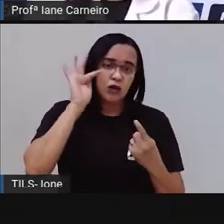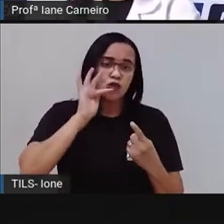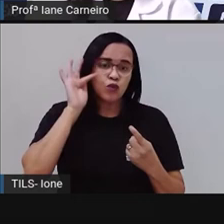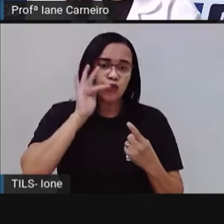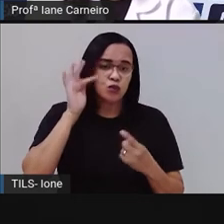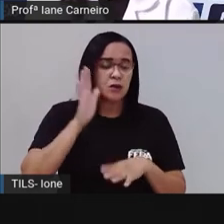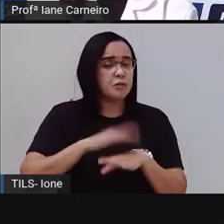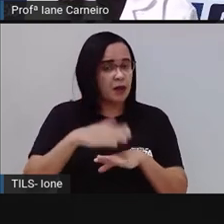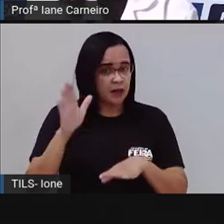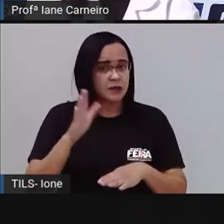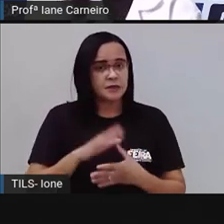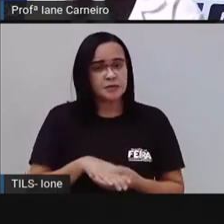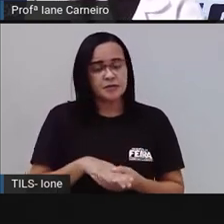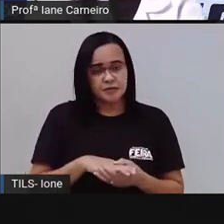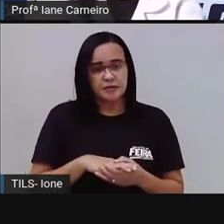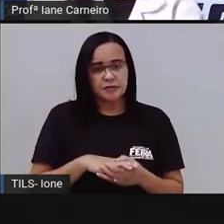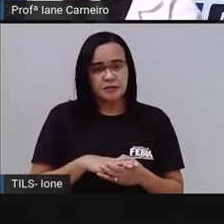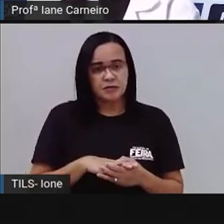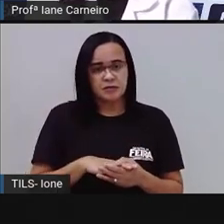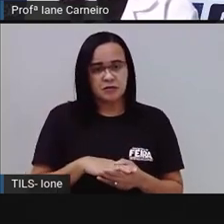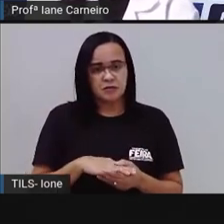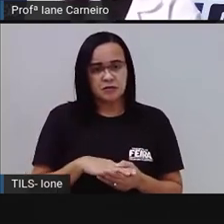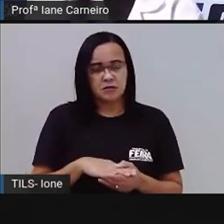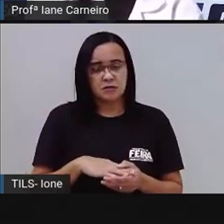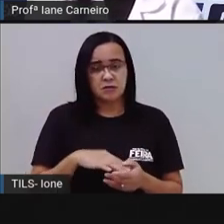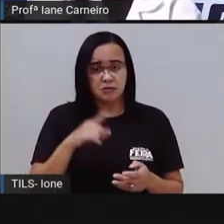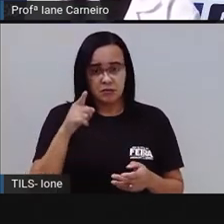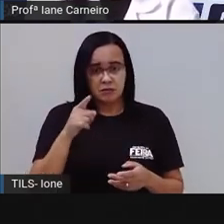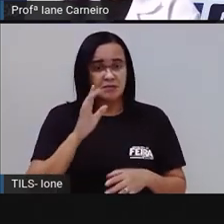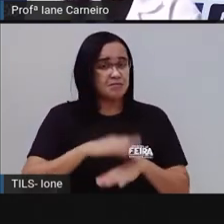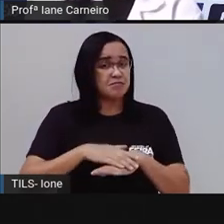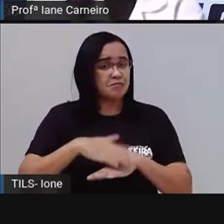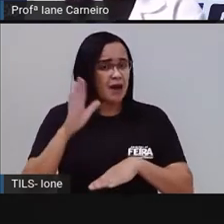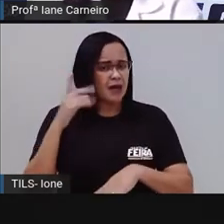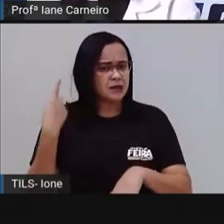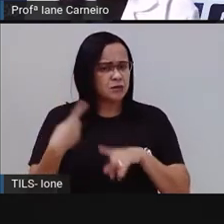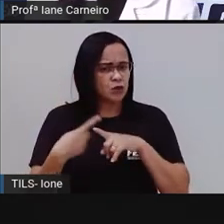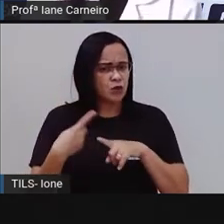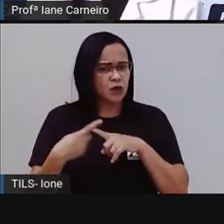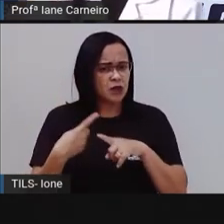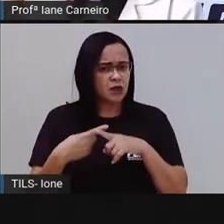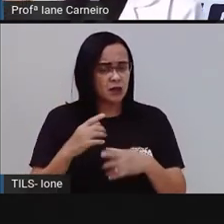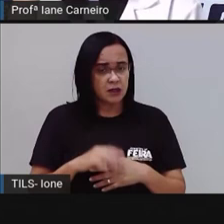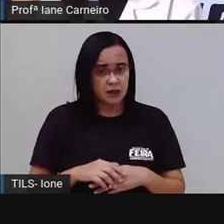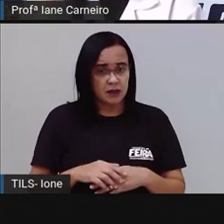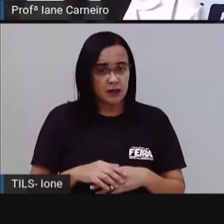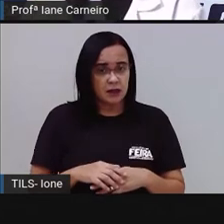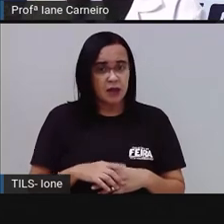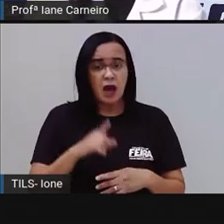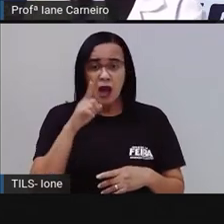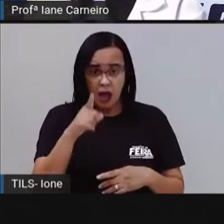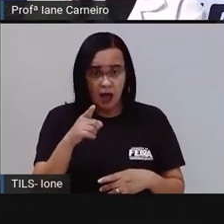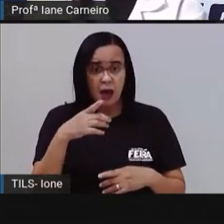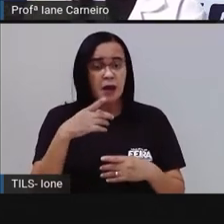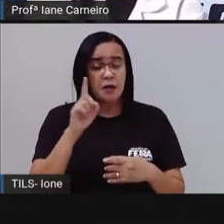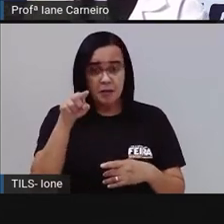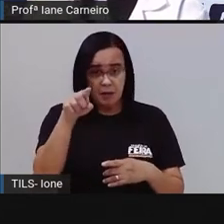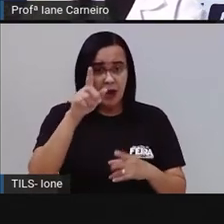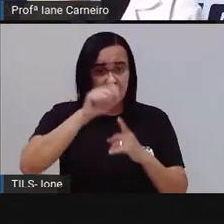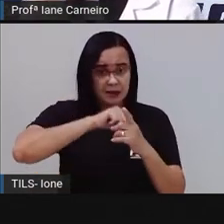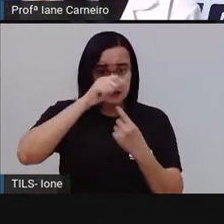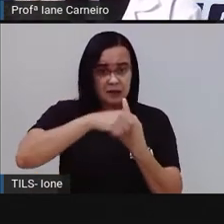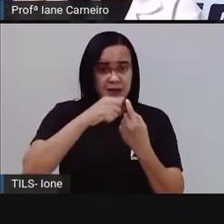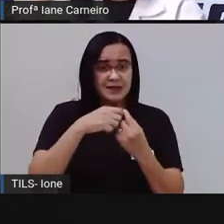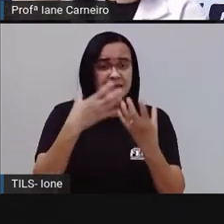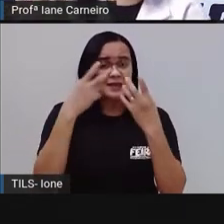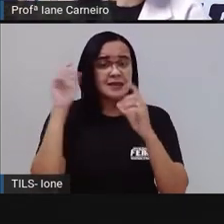que ela leva. Só que é um... ela gasta mais tempo que o papel, mas ela é absorvida pela natureza, né? A